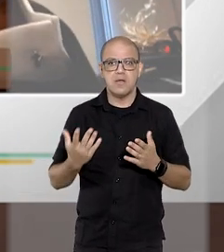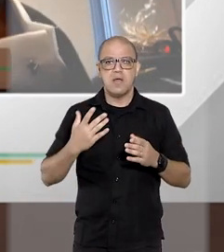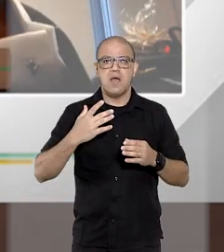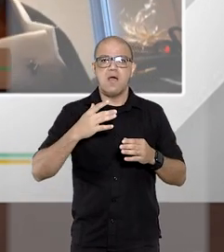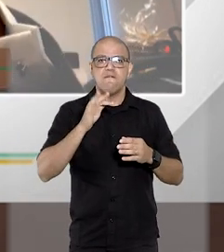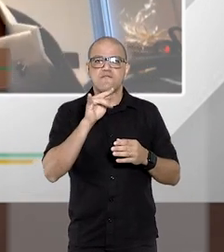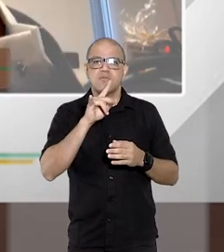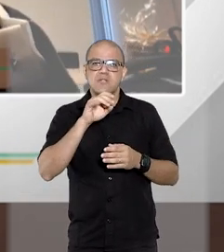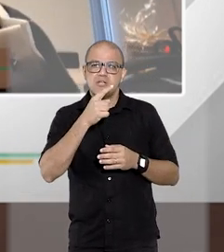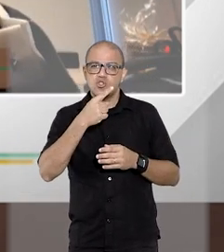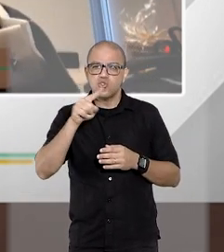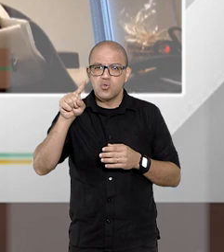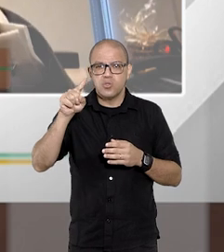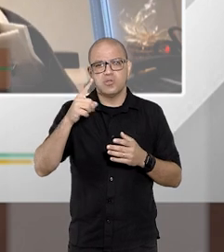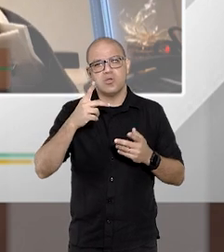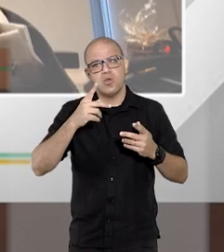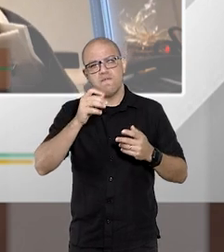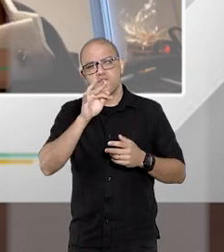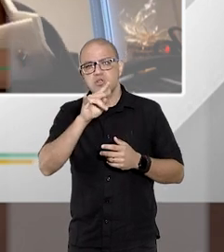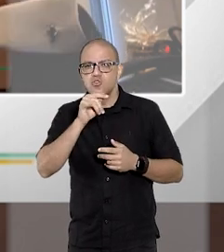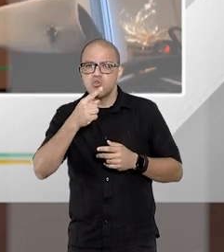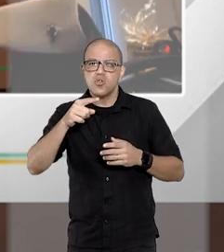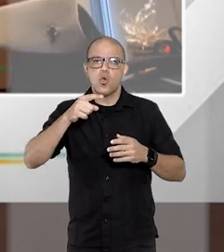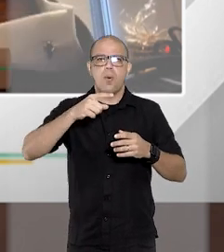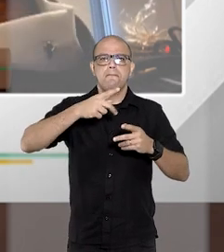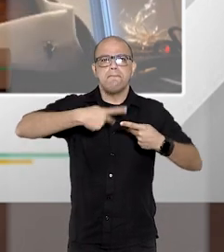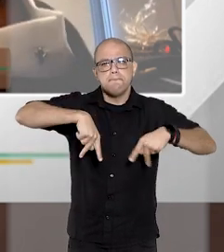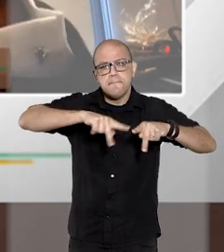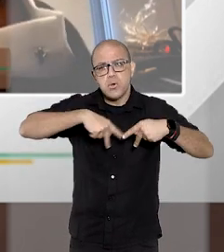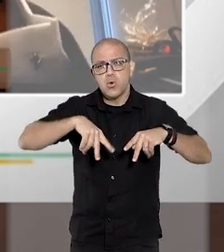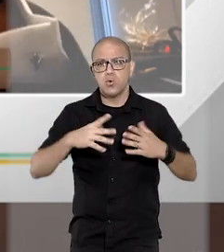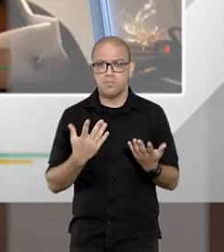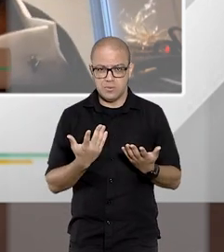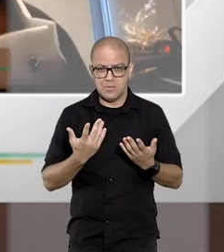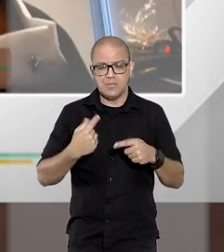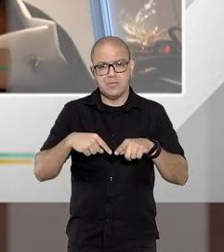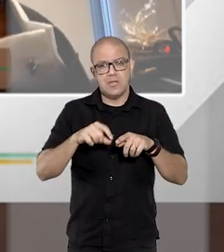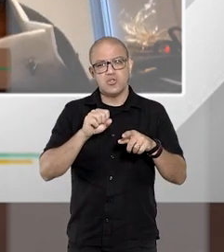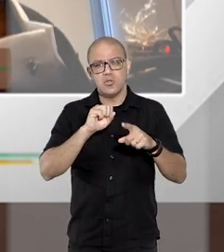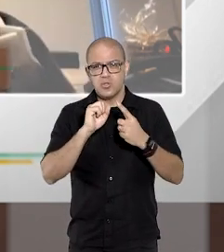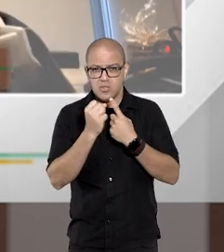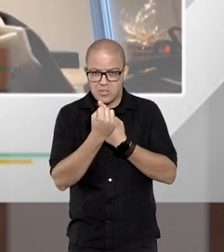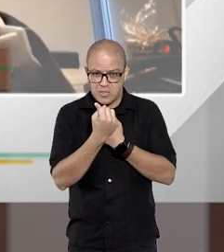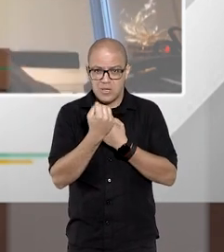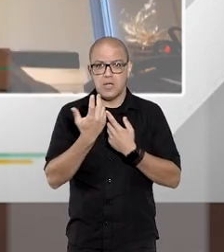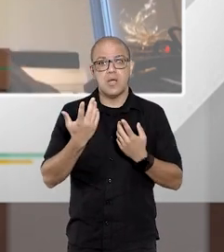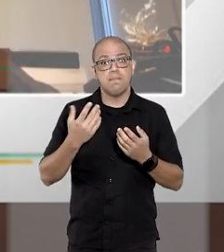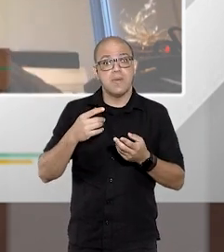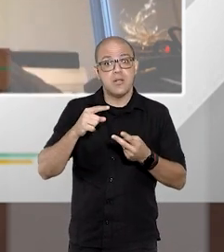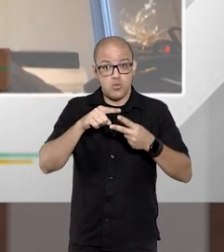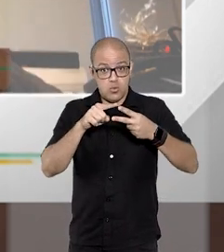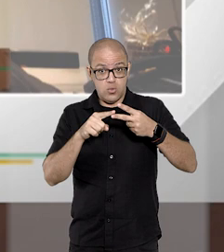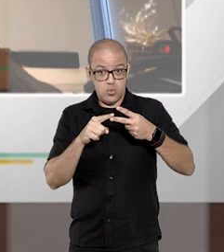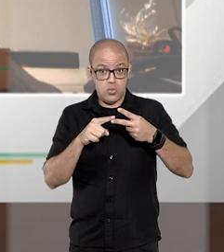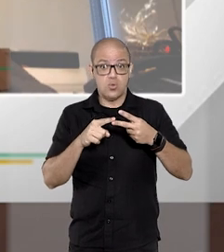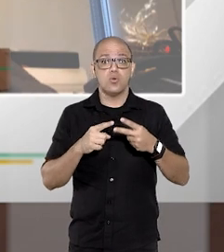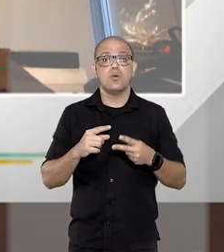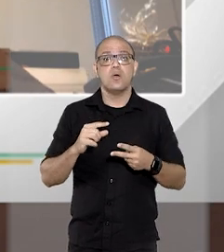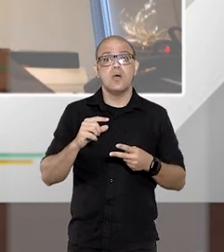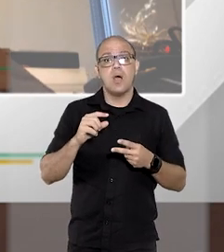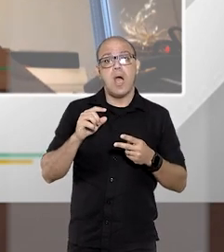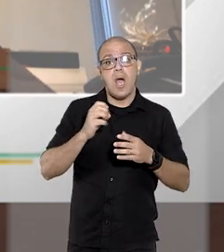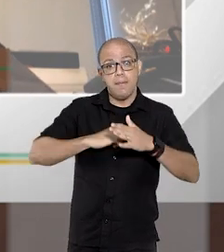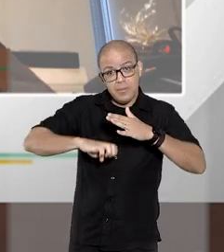fundações, fundações públicas, empresas públicas e sociedade de economia mista. Mas só que essas duas últimas, as